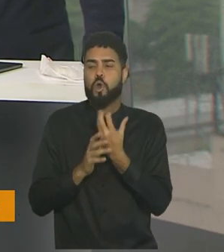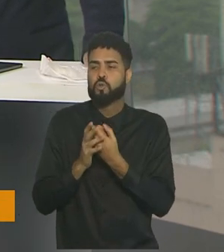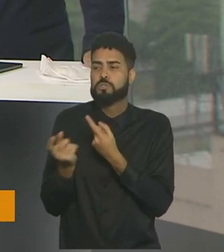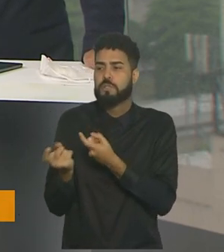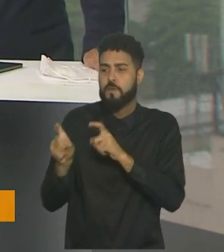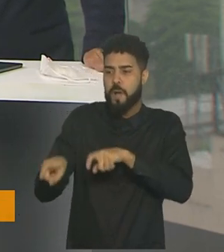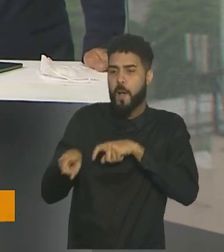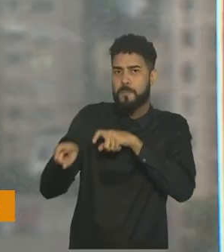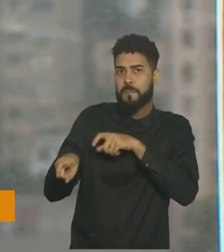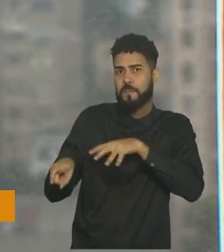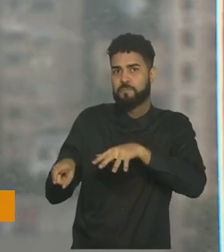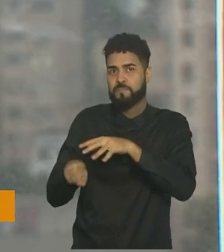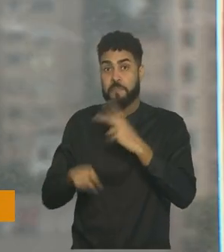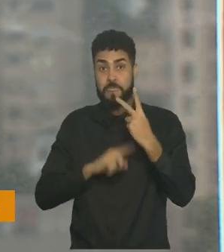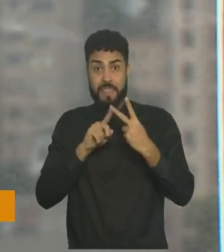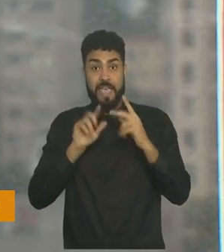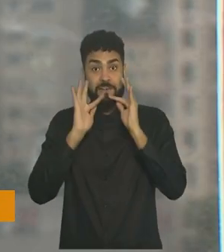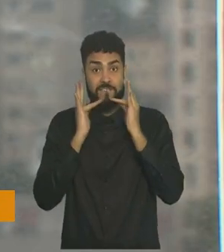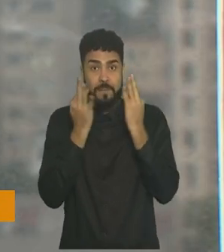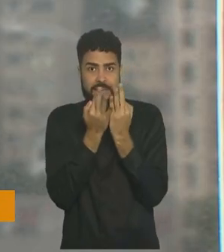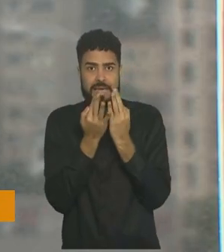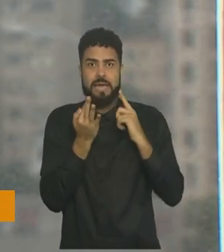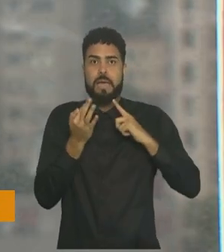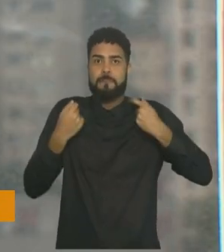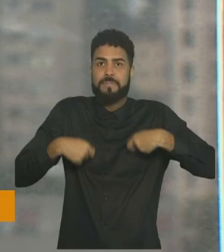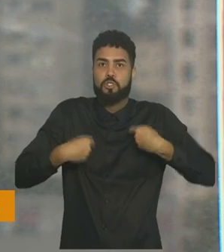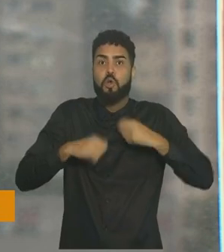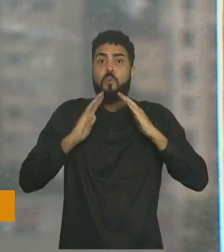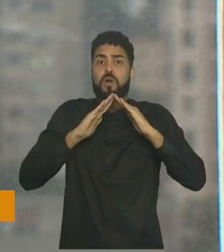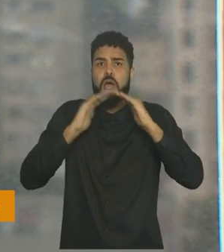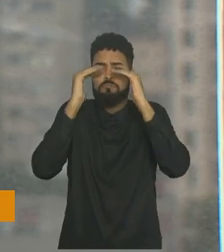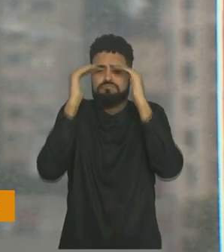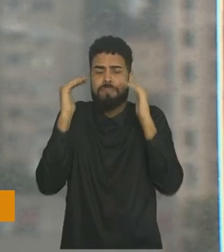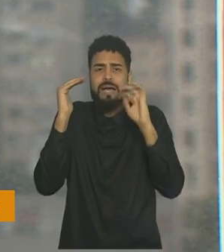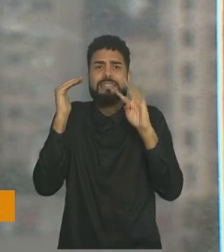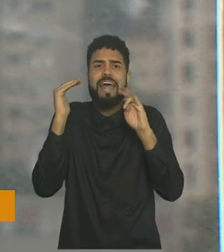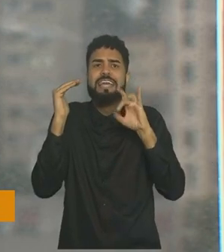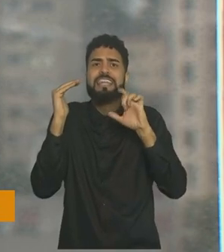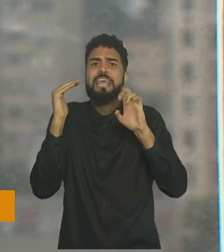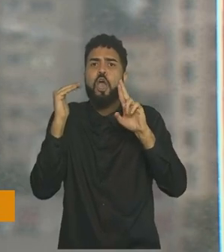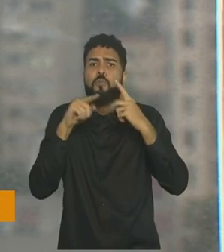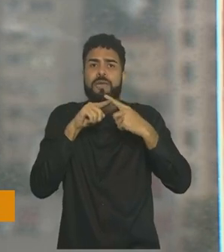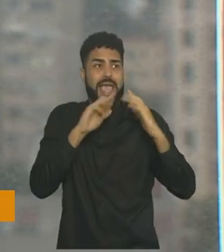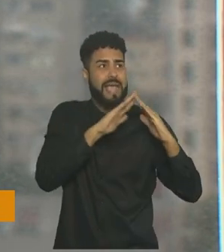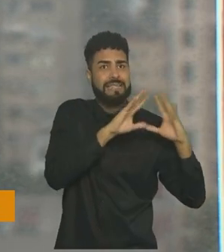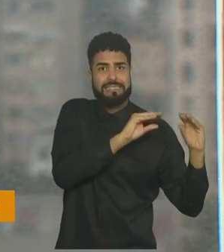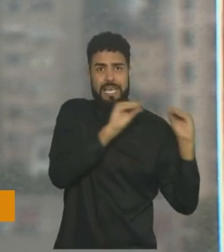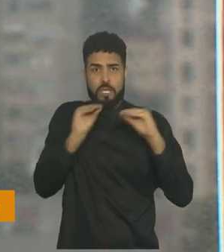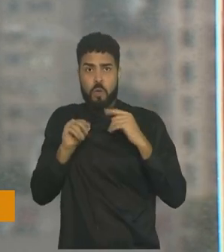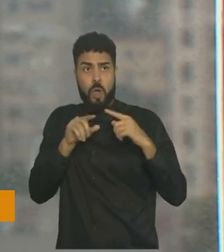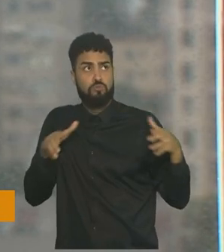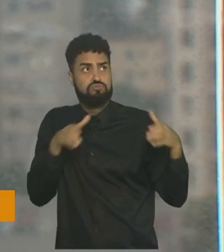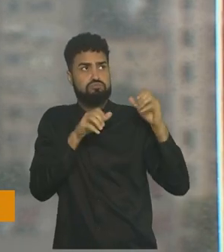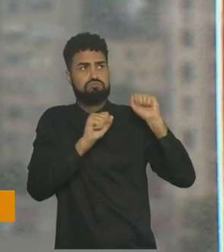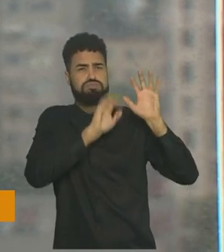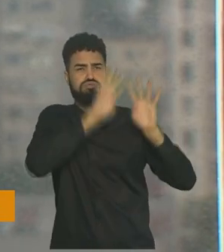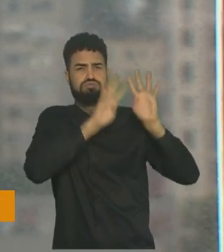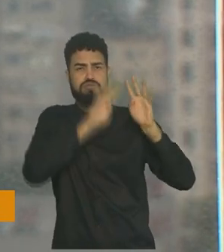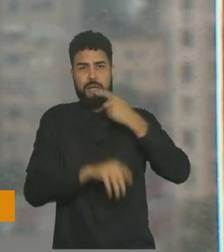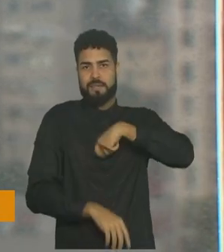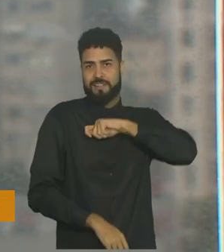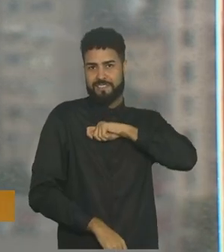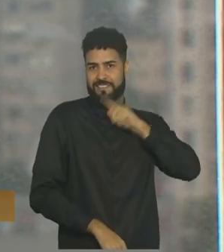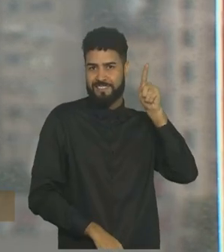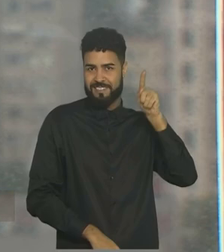agropecuária. Nem ainda a família que precisou morar num trailer depois que teve que sair de casa por causa do vulcão nas